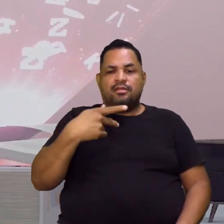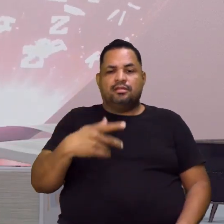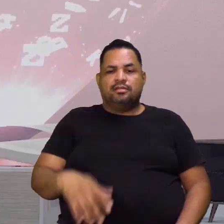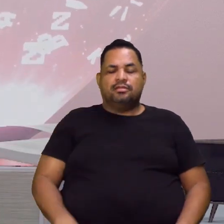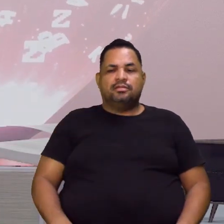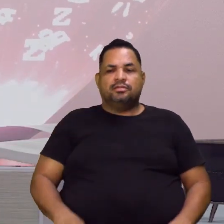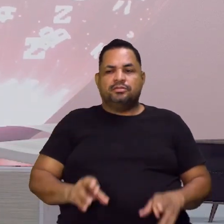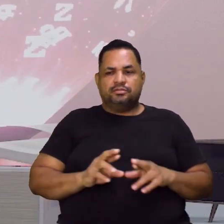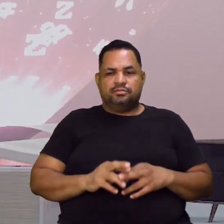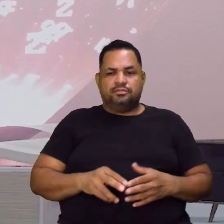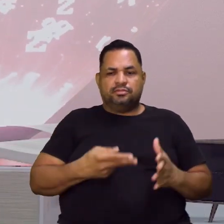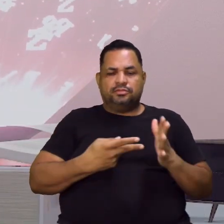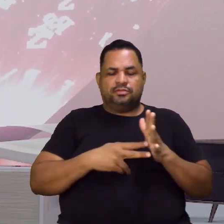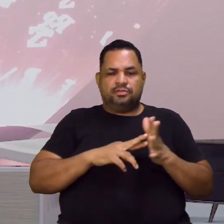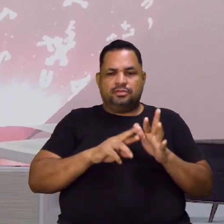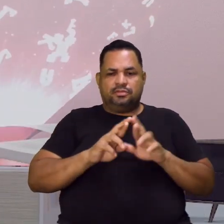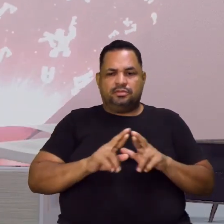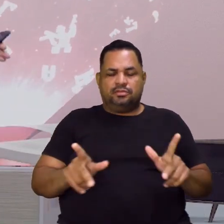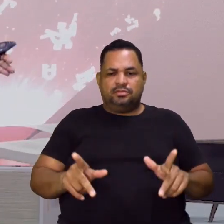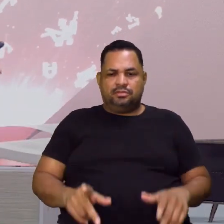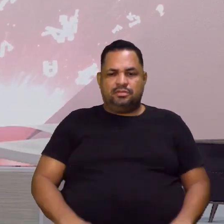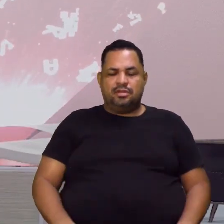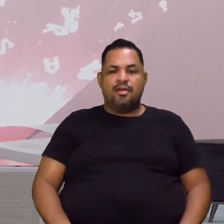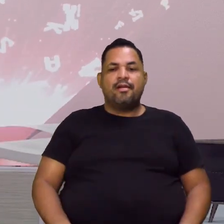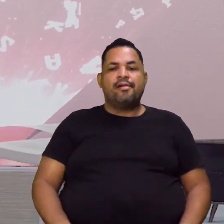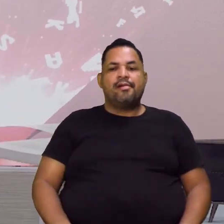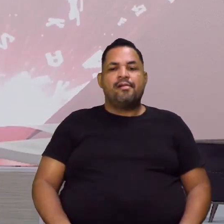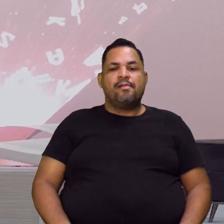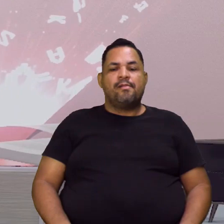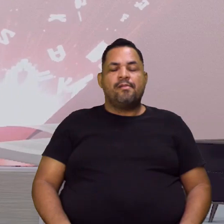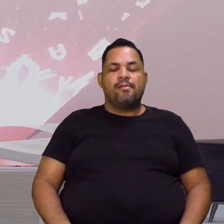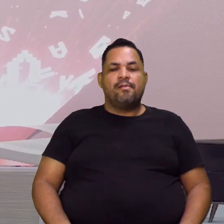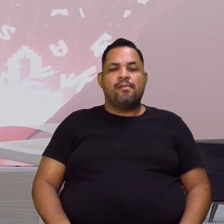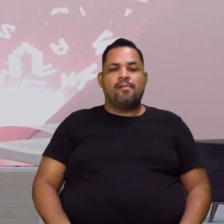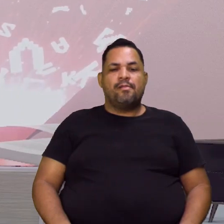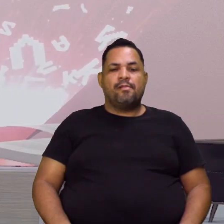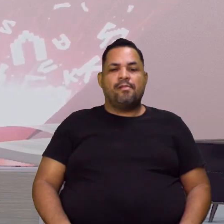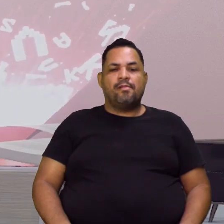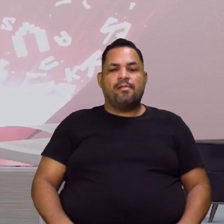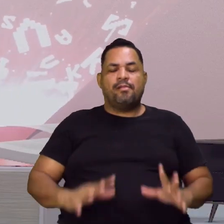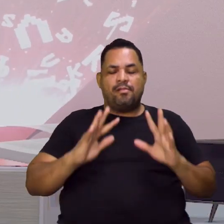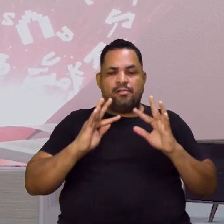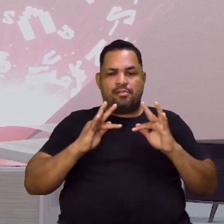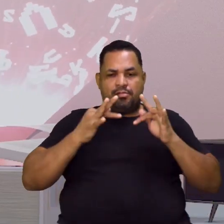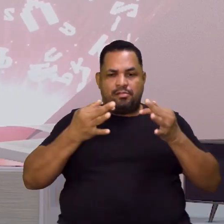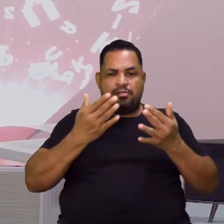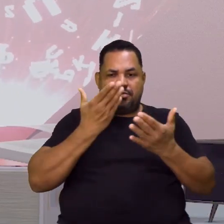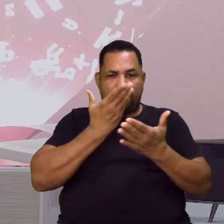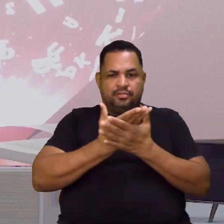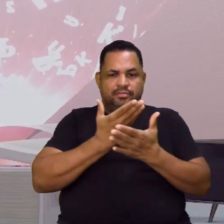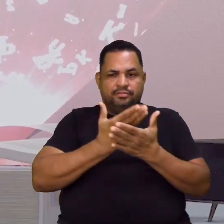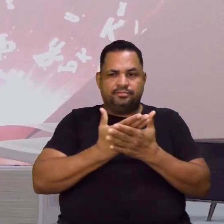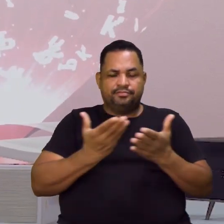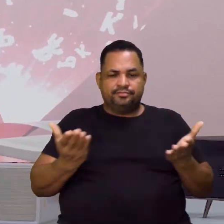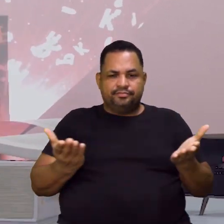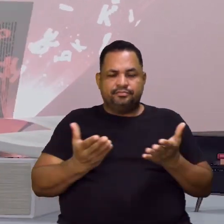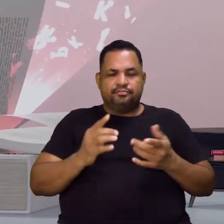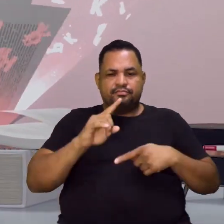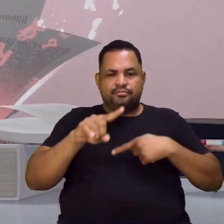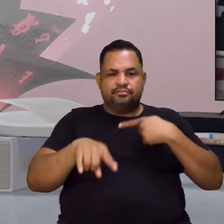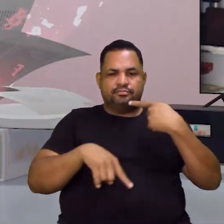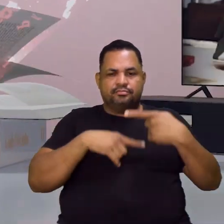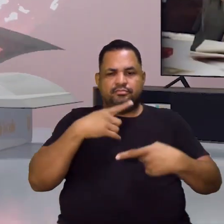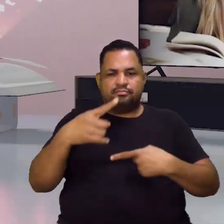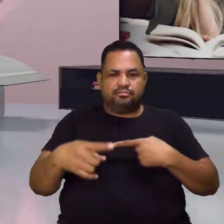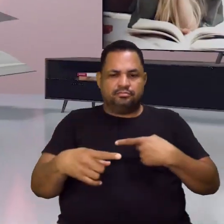significado diferente. Tá certo? E assim, Amadinho, vamos terminando a nossa aula. Daqui a